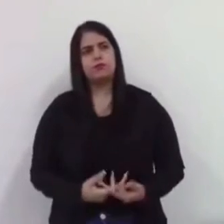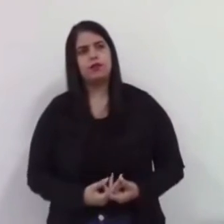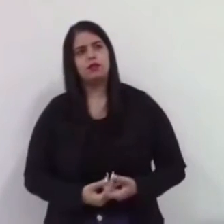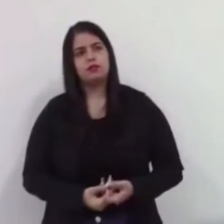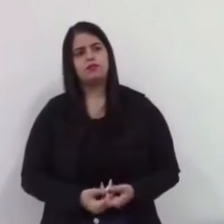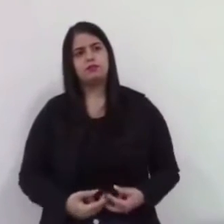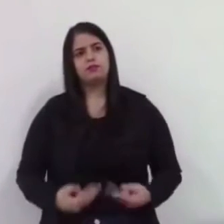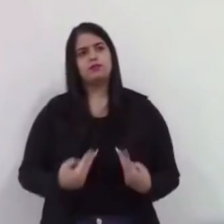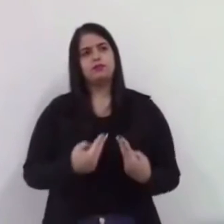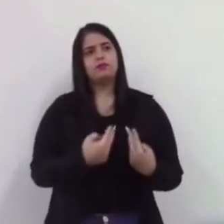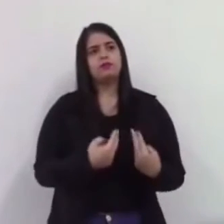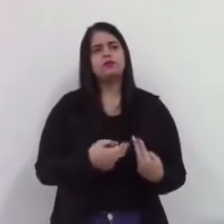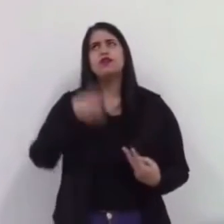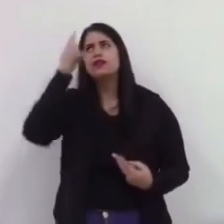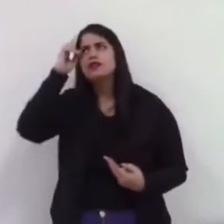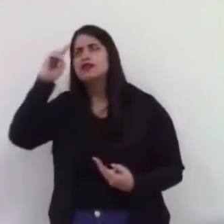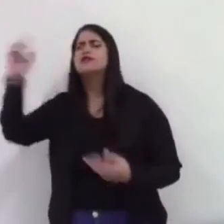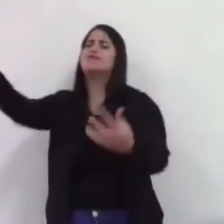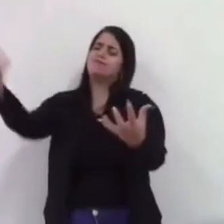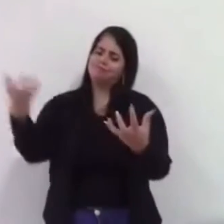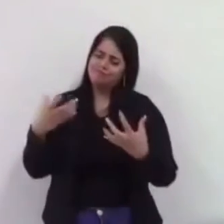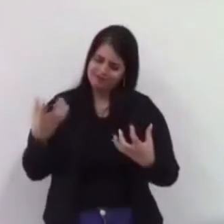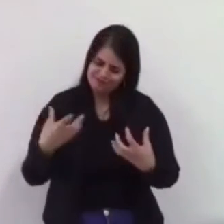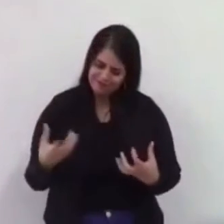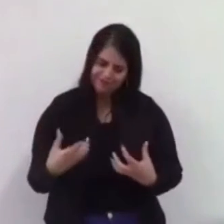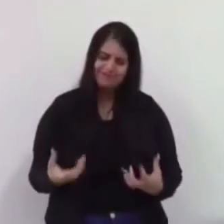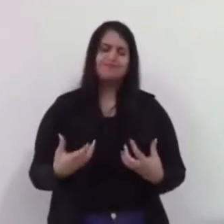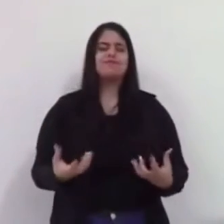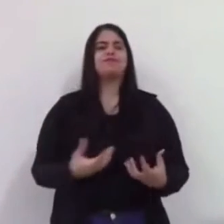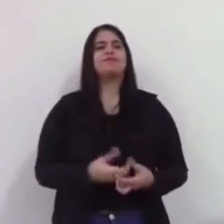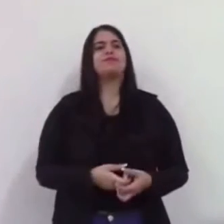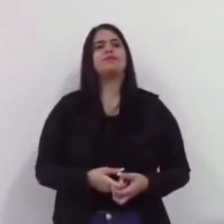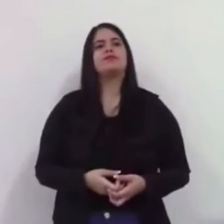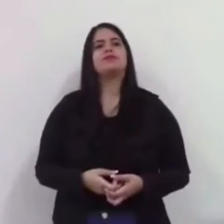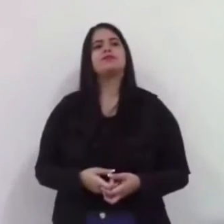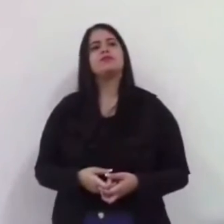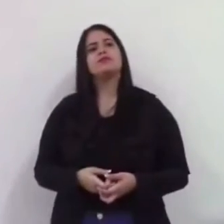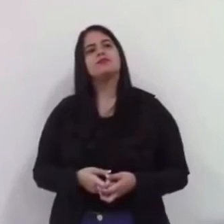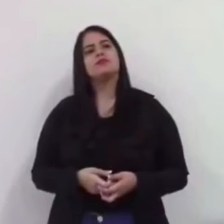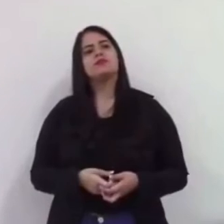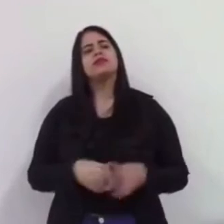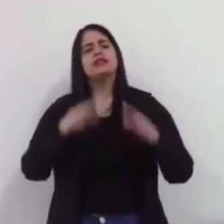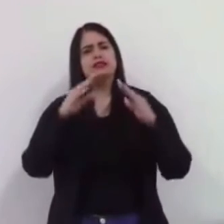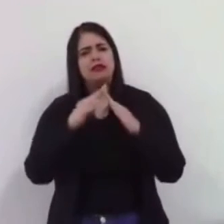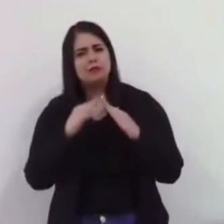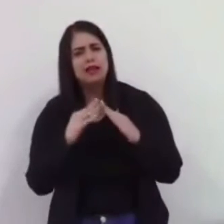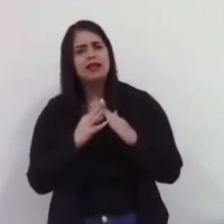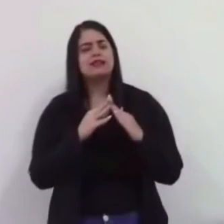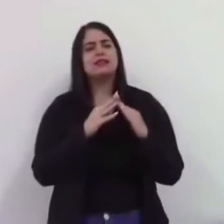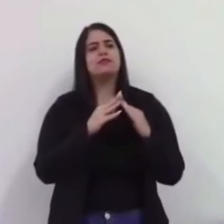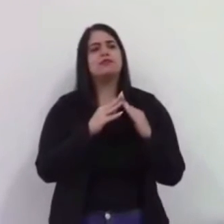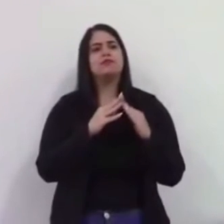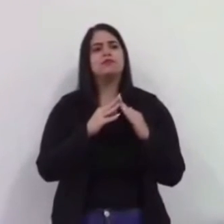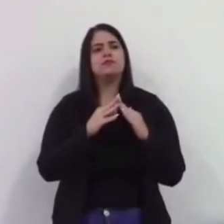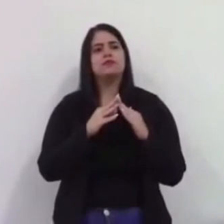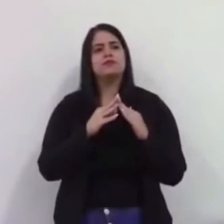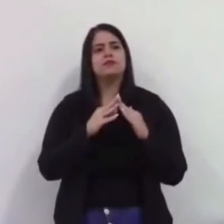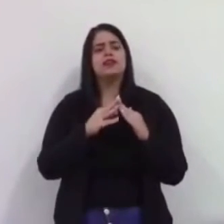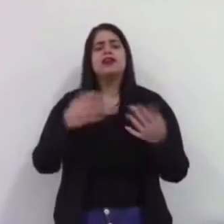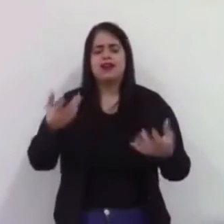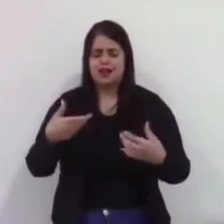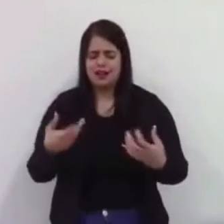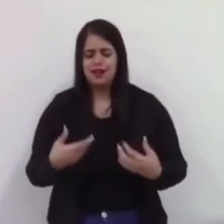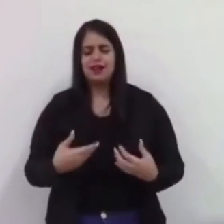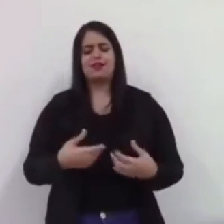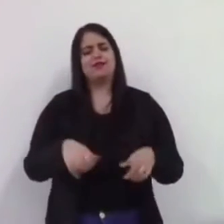dela, se Deus quiser, e Nossa Senhora e o Bom Jesus, ela está voltando hoje para casa. E já quero agradecer